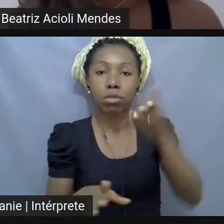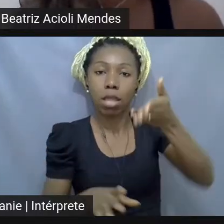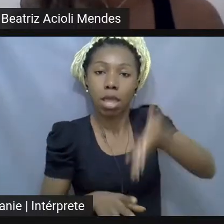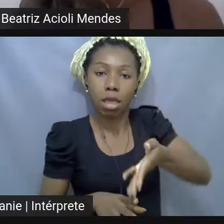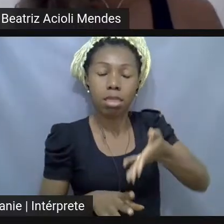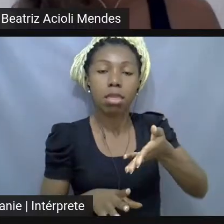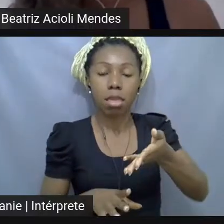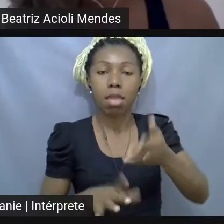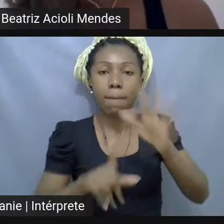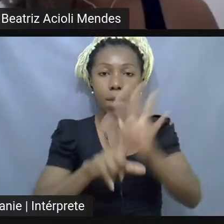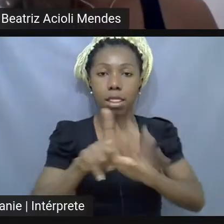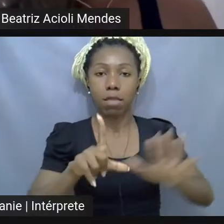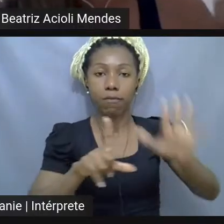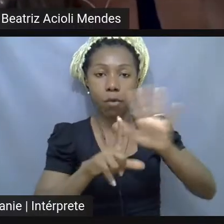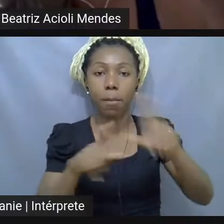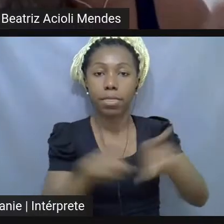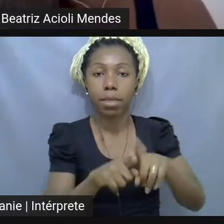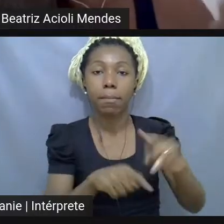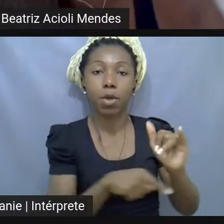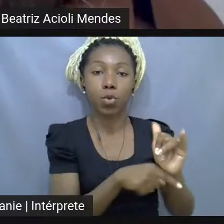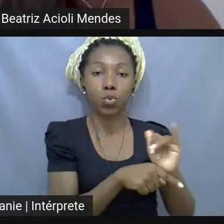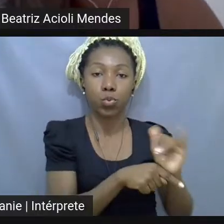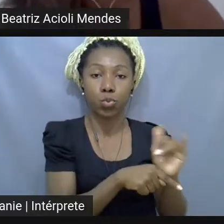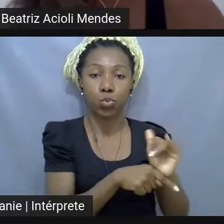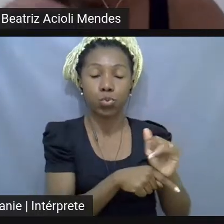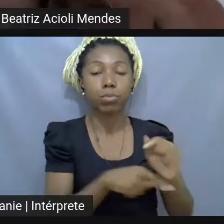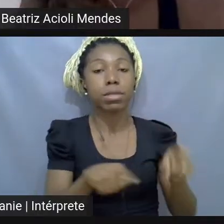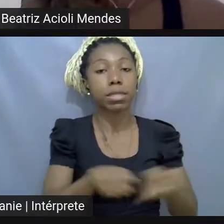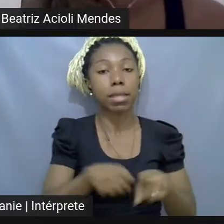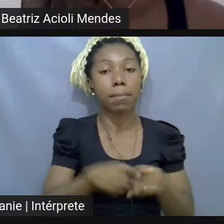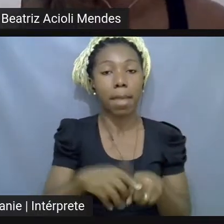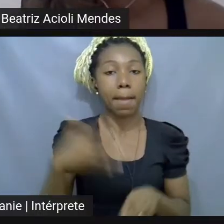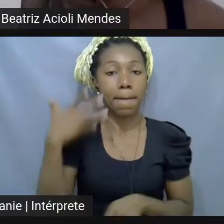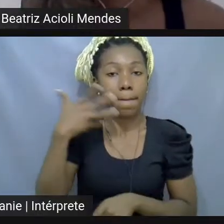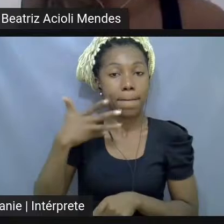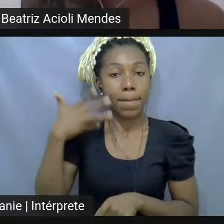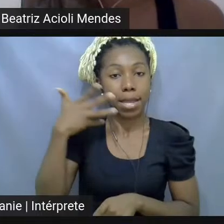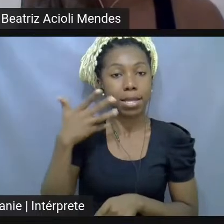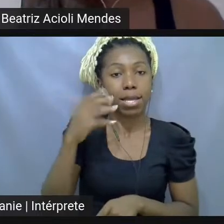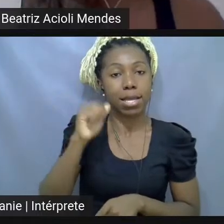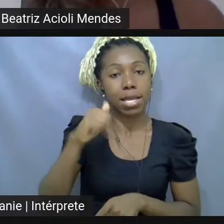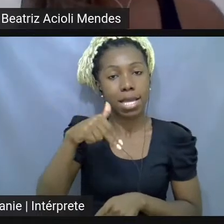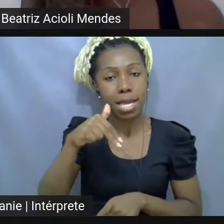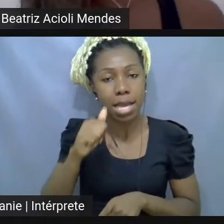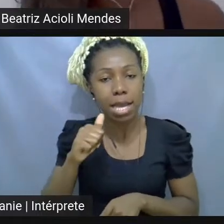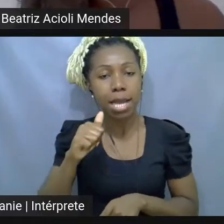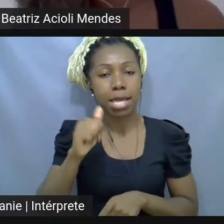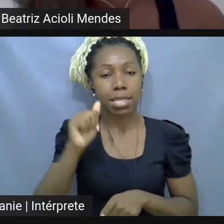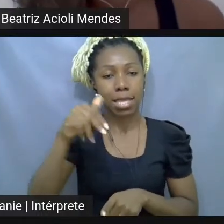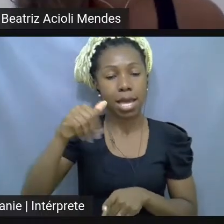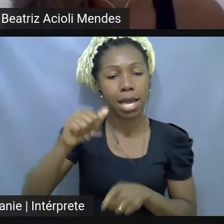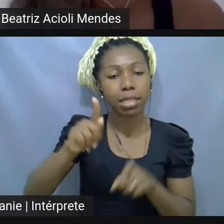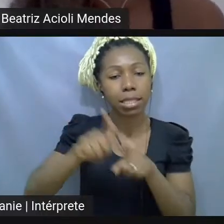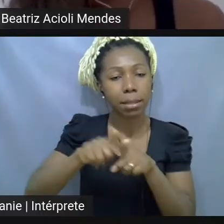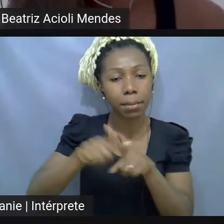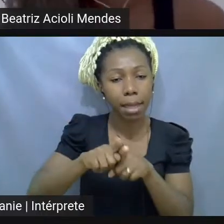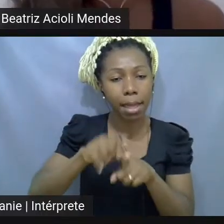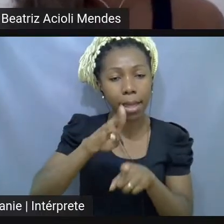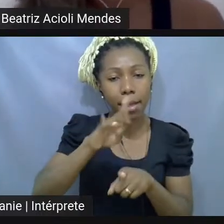as nossas palestrantes a Bia e a Ana nesse multiverso de Ana Bia e aos nossos espaços